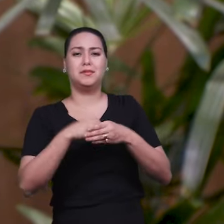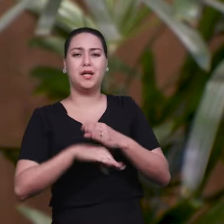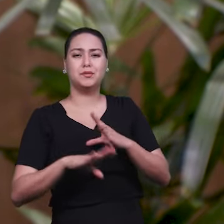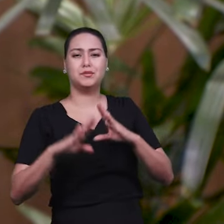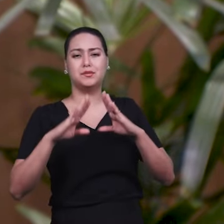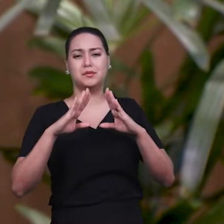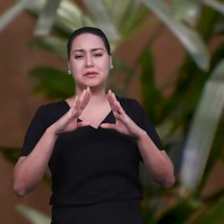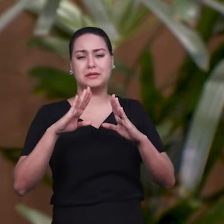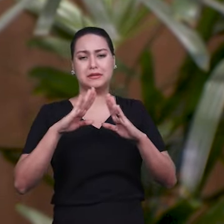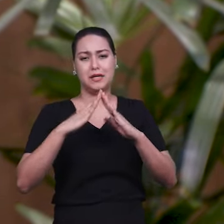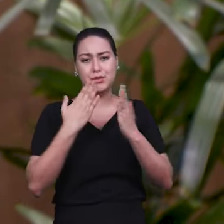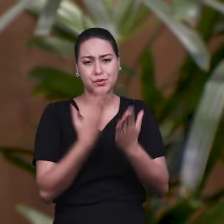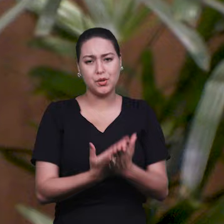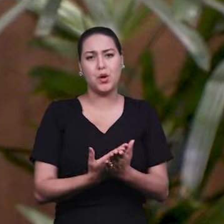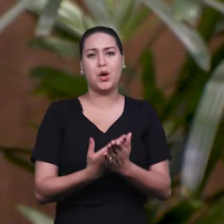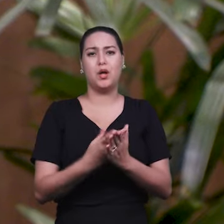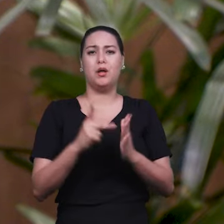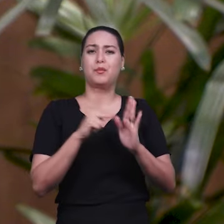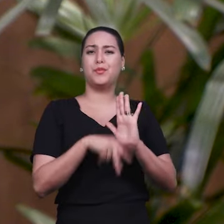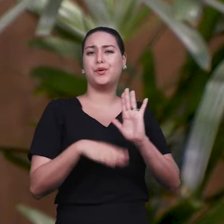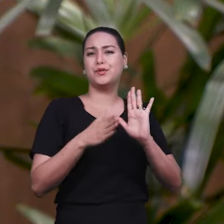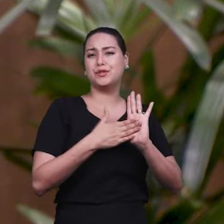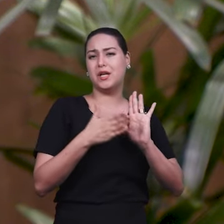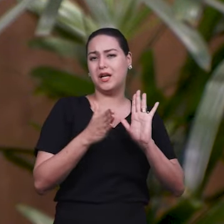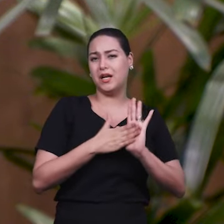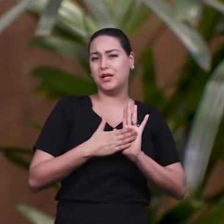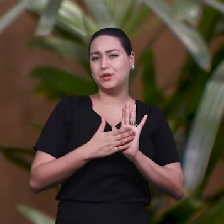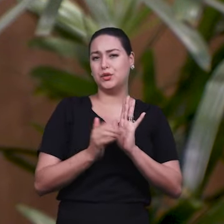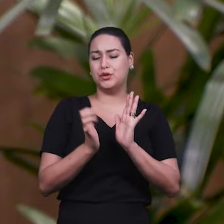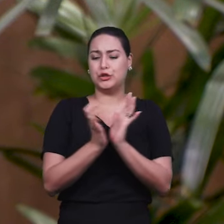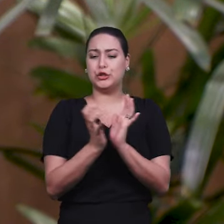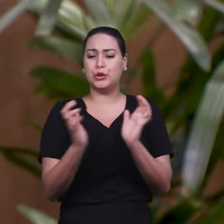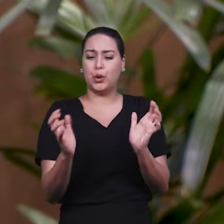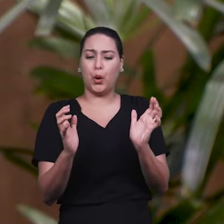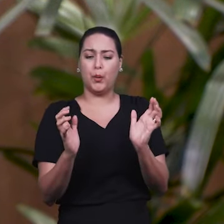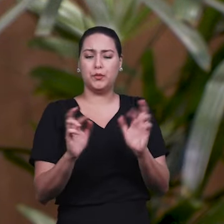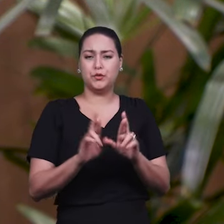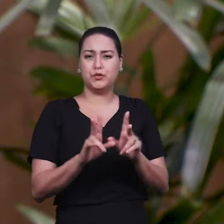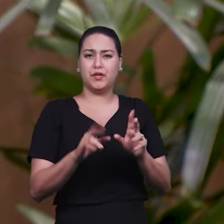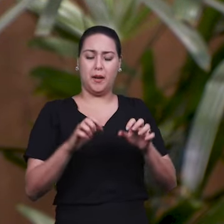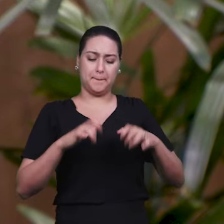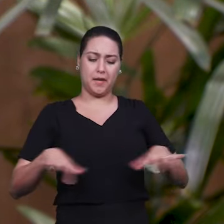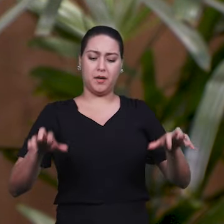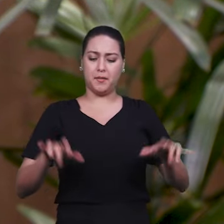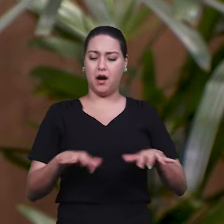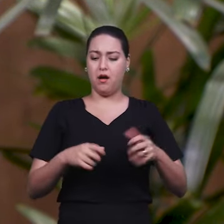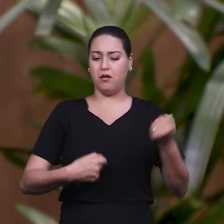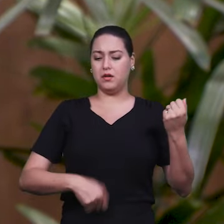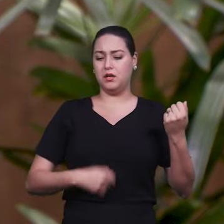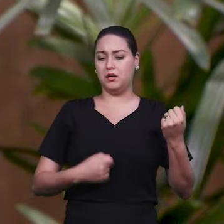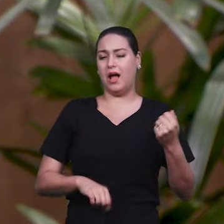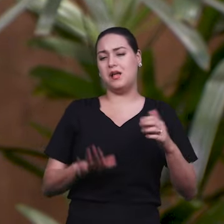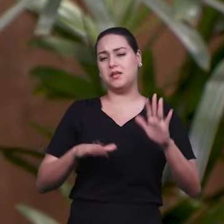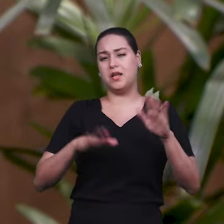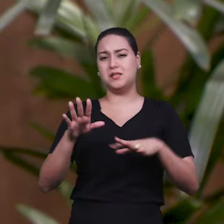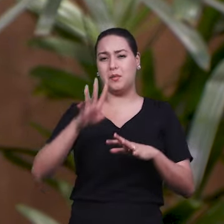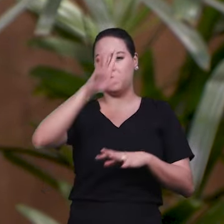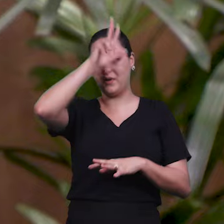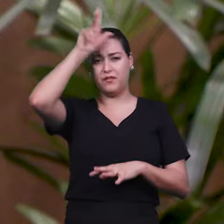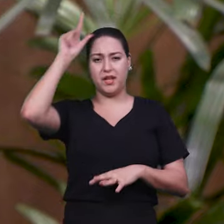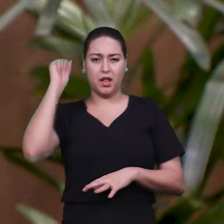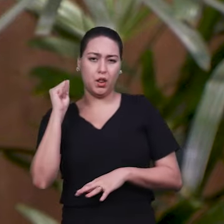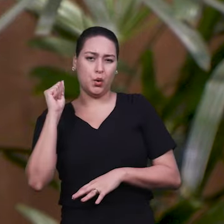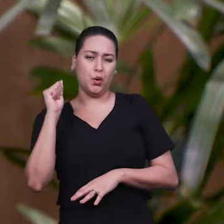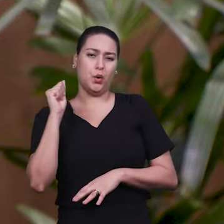tempo, tem projetos de bandas, bandas na escola, que geralmente prefeituras fazem, governo do